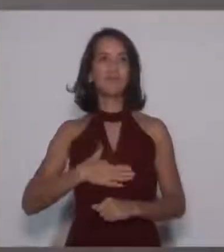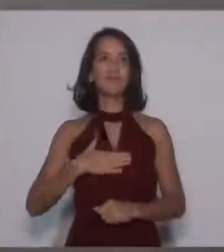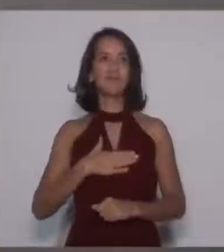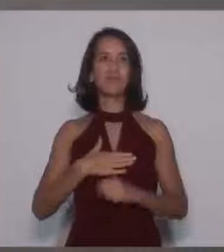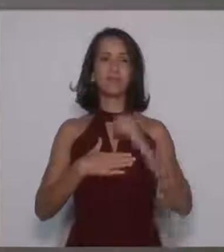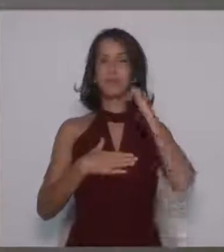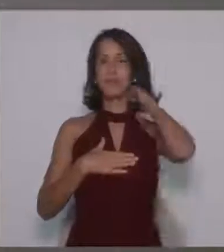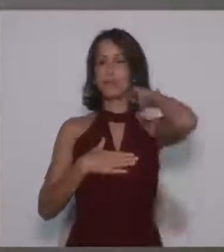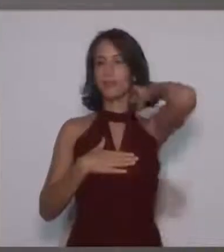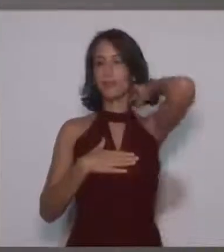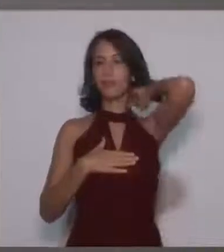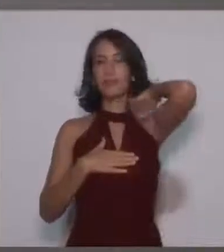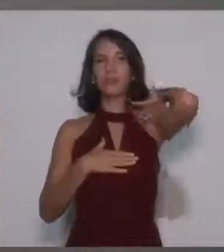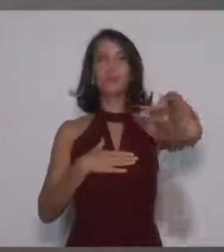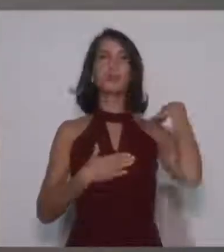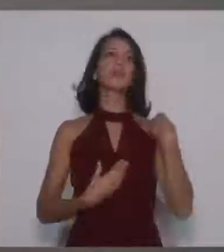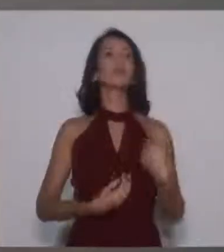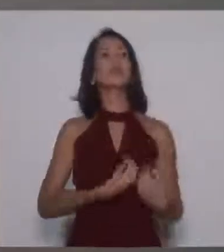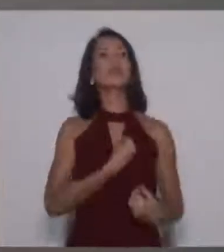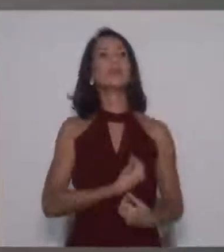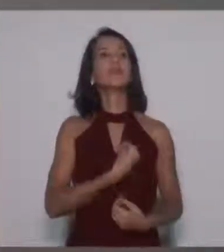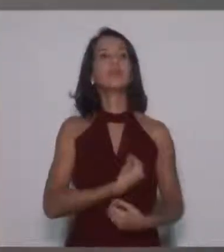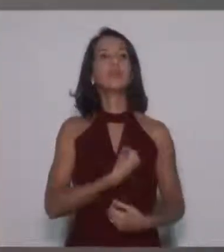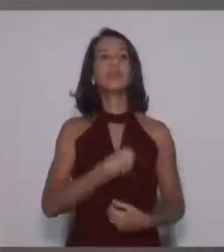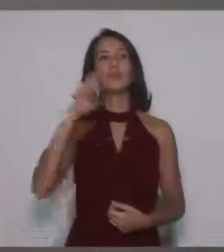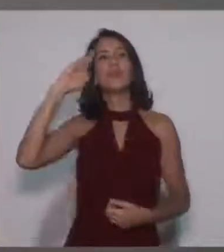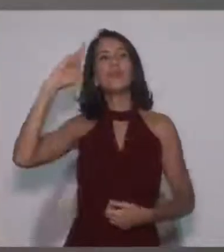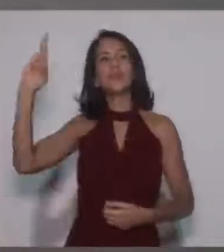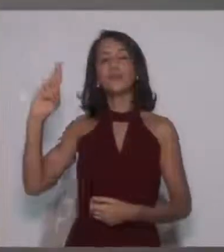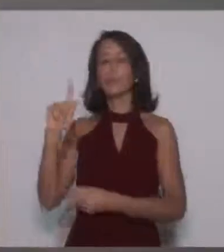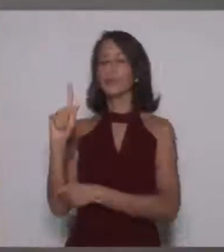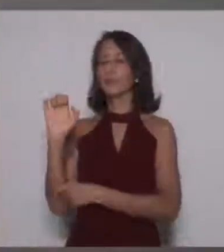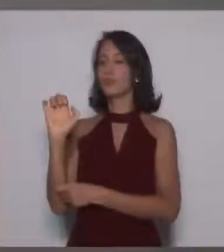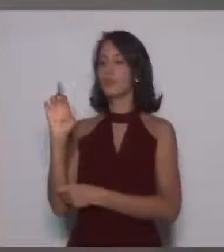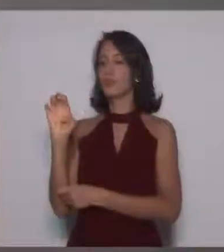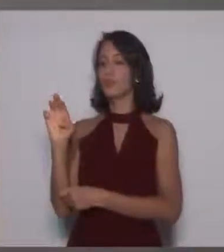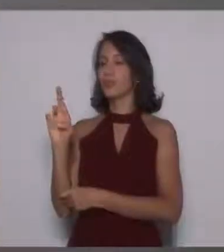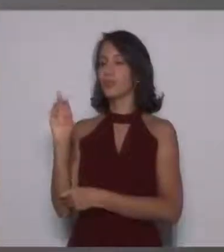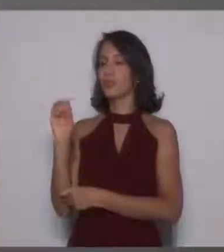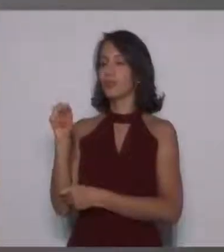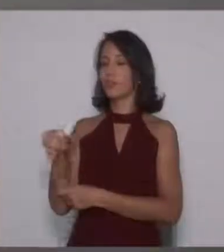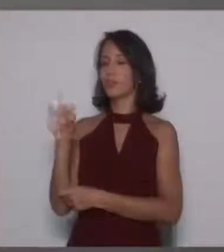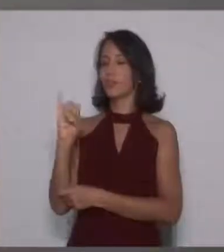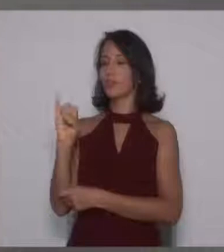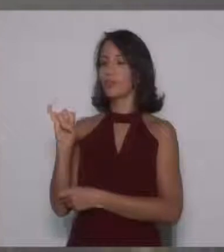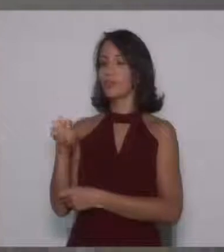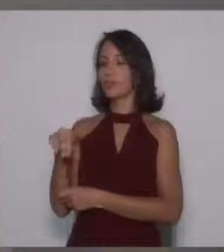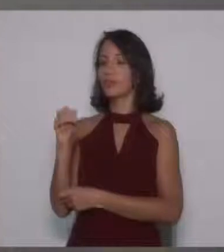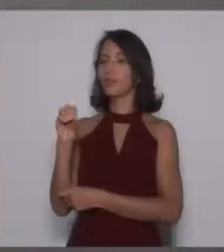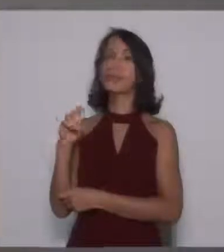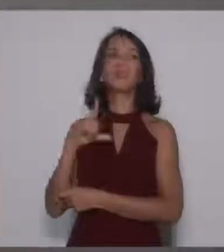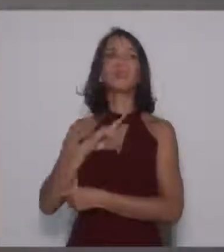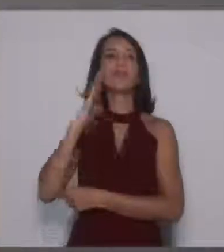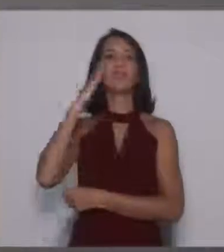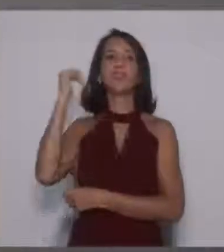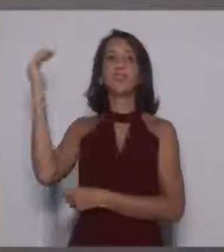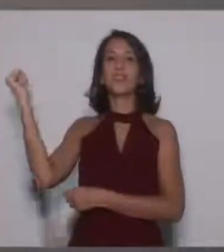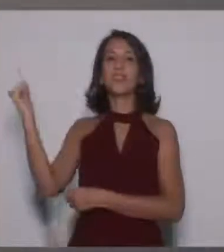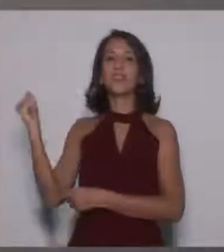agradecer a presença do senhor Jerônimo. Jerônimo. Jerônimo é o famoso